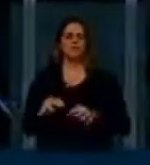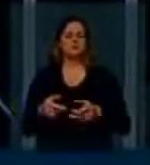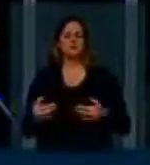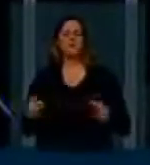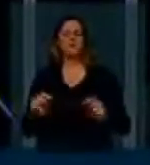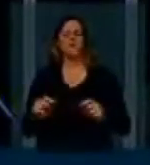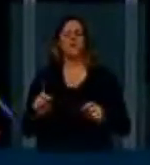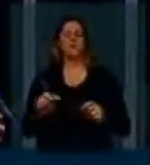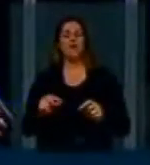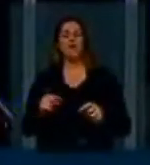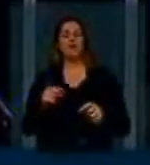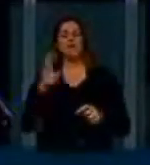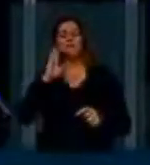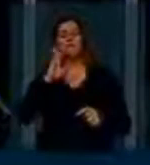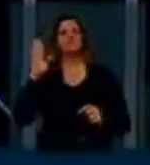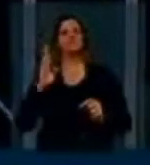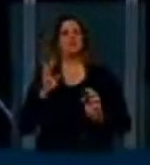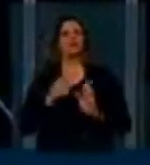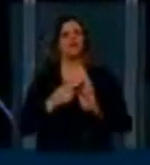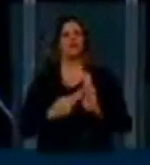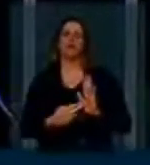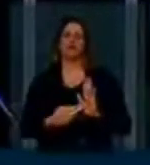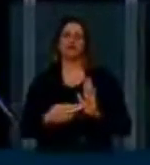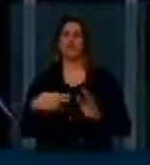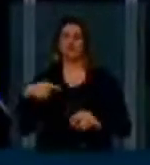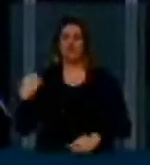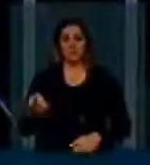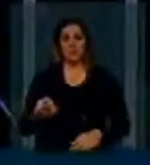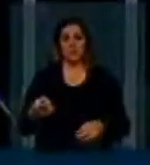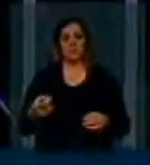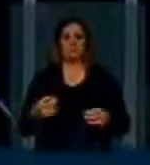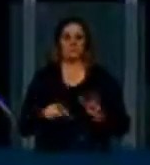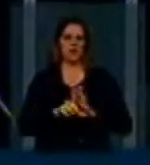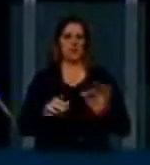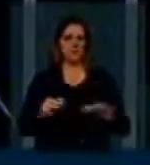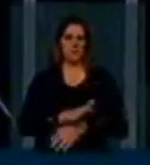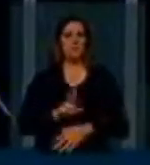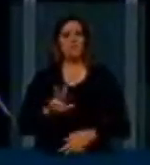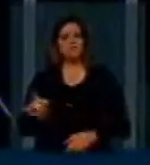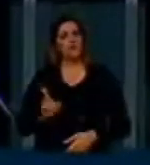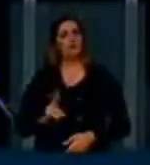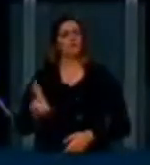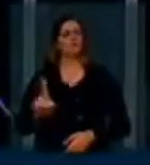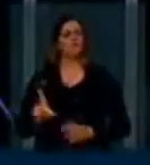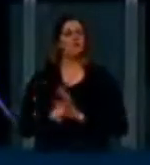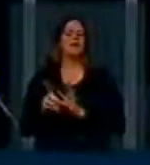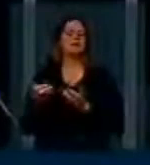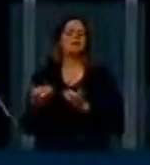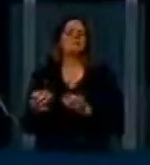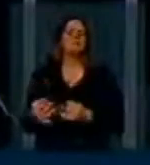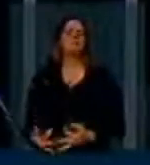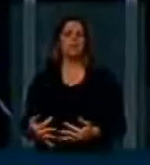princípios. Nós vamos, depois do marco civil da internet, discutir legislações mais específicas voltadas